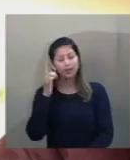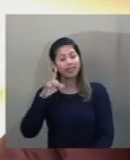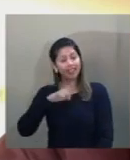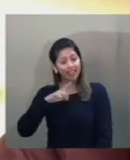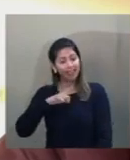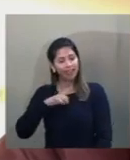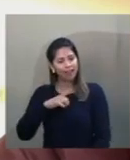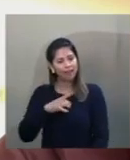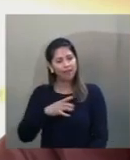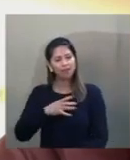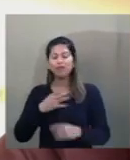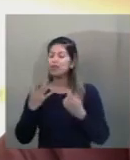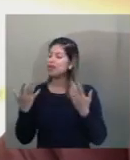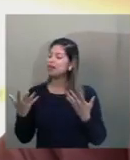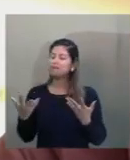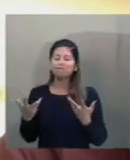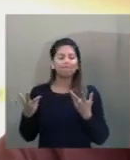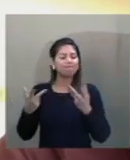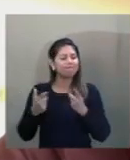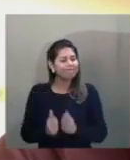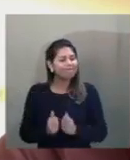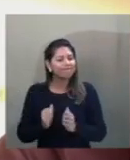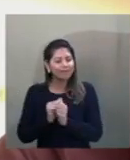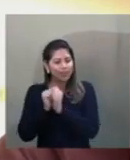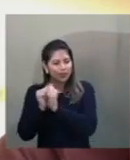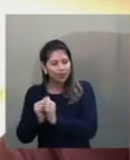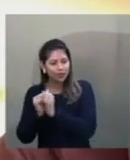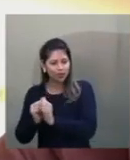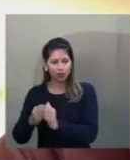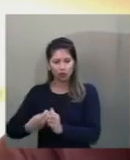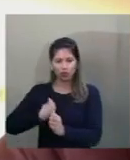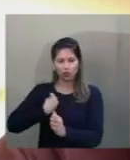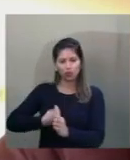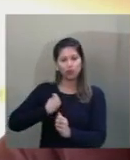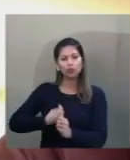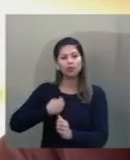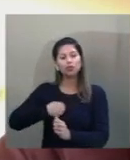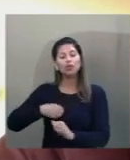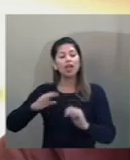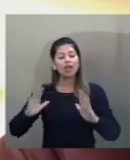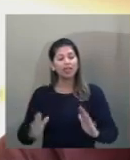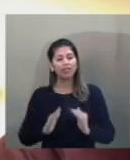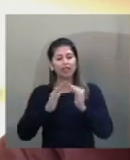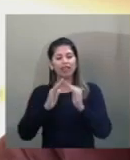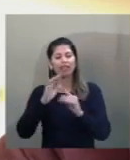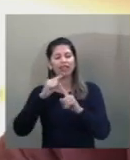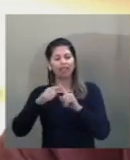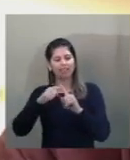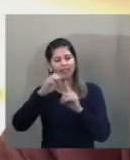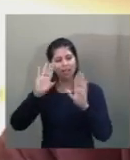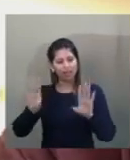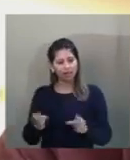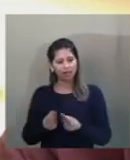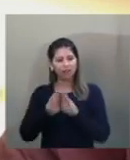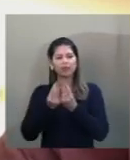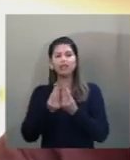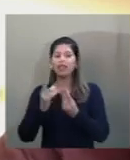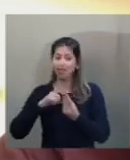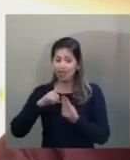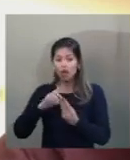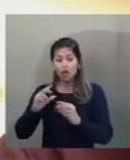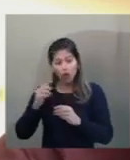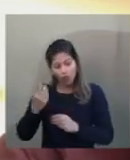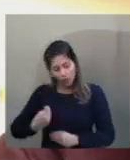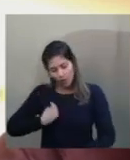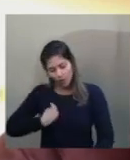trabalhar nas pastorais, de conviver, tanto na criança quanto na pessoa idosa, e de